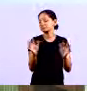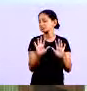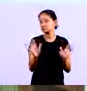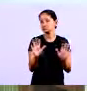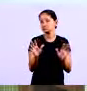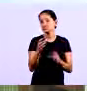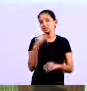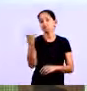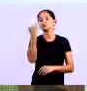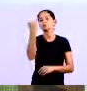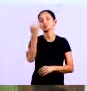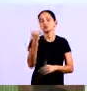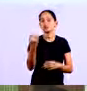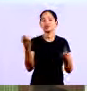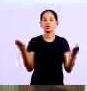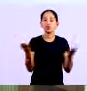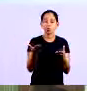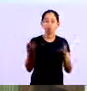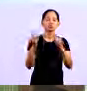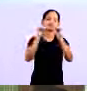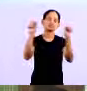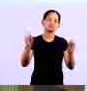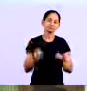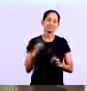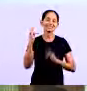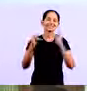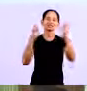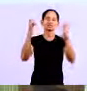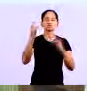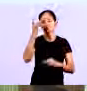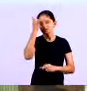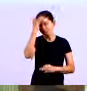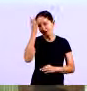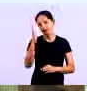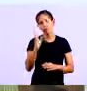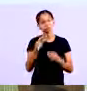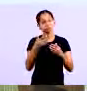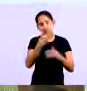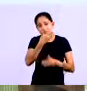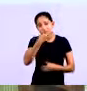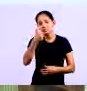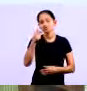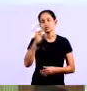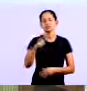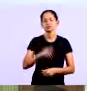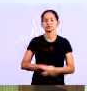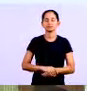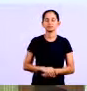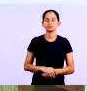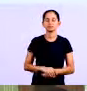importante então o software hoje ele facilita muito a vida ele gera muitas informações para você